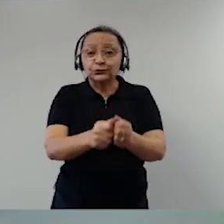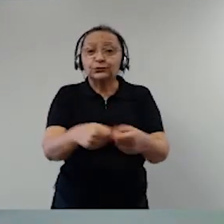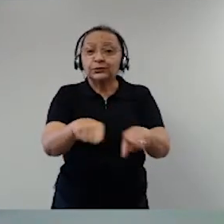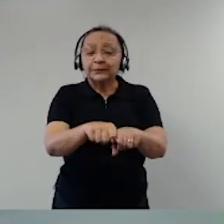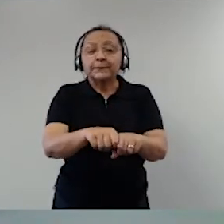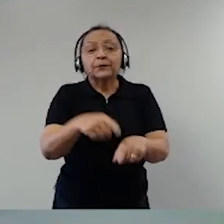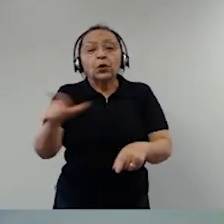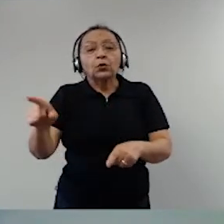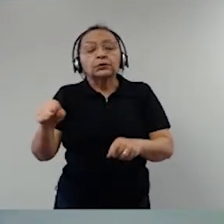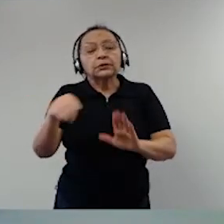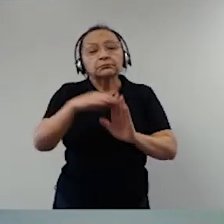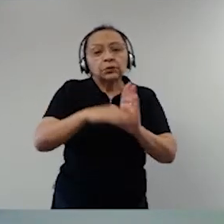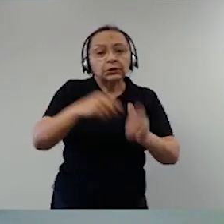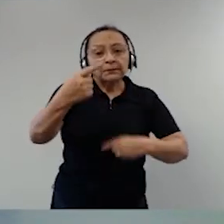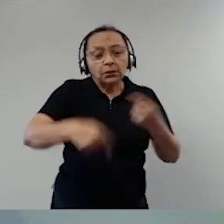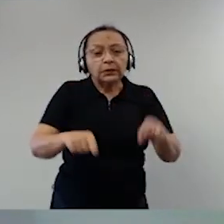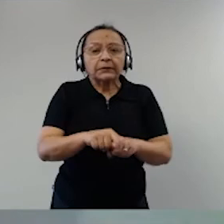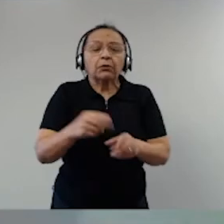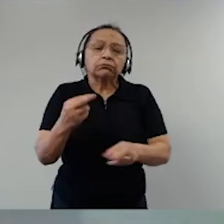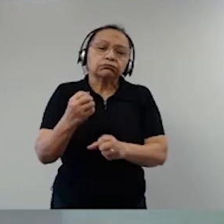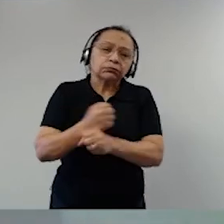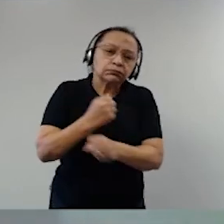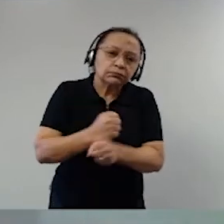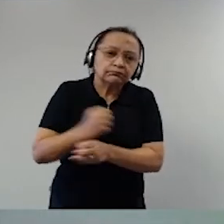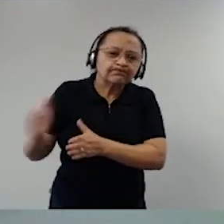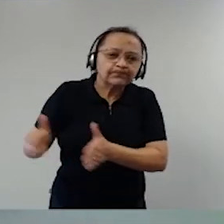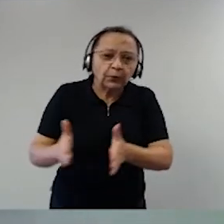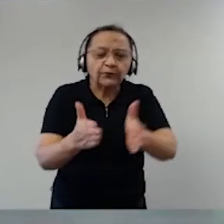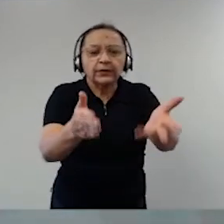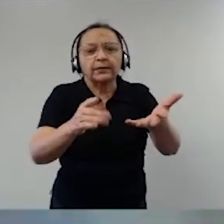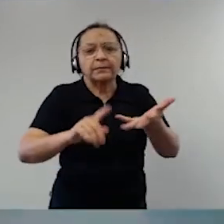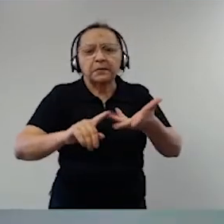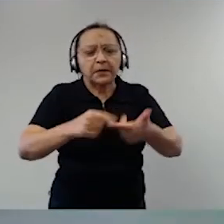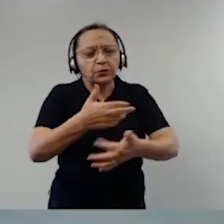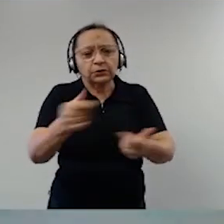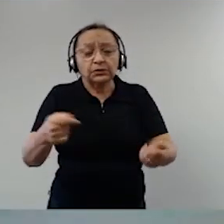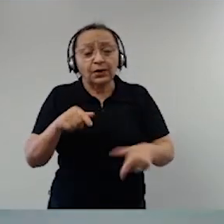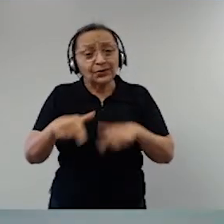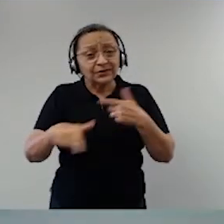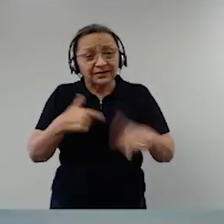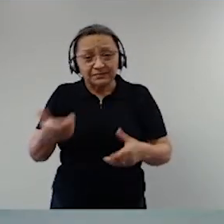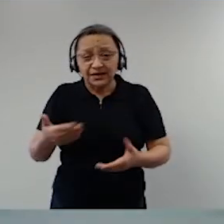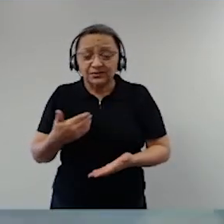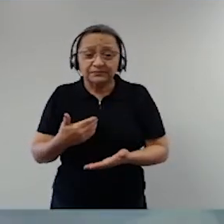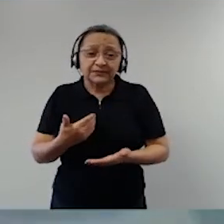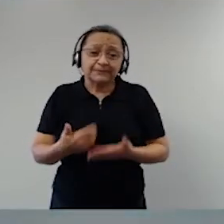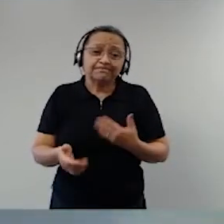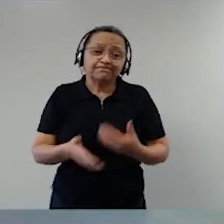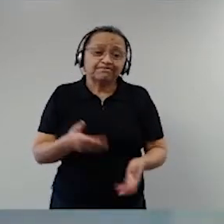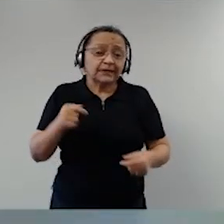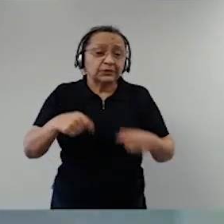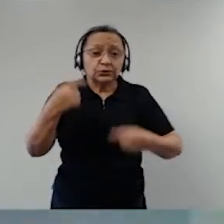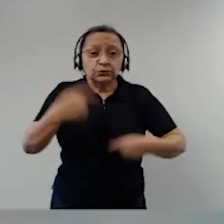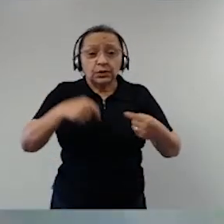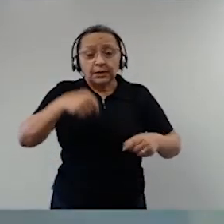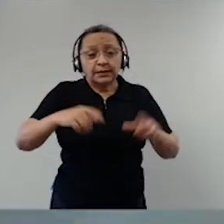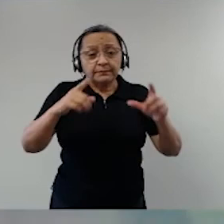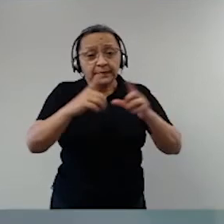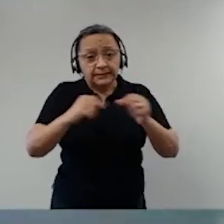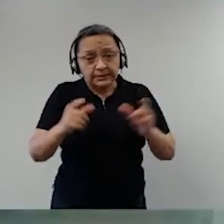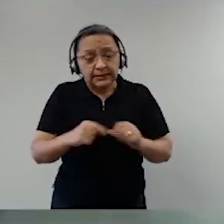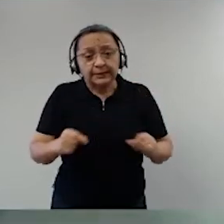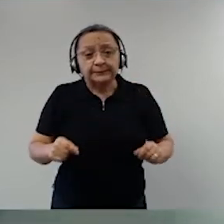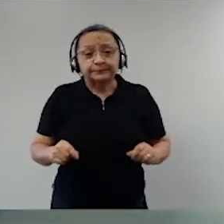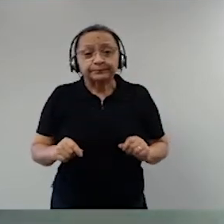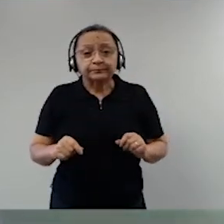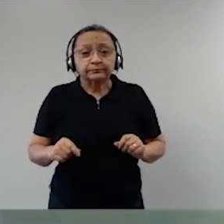construção de estradas, etc., etc. Então, é um trabalho que, independente das discussões aqui de Brasília, até o